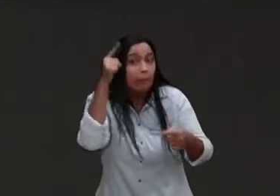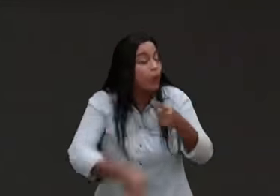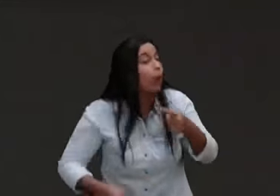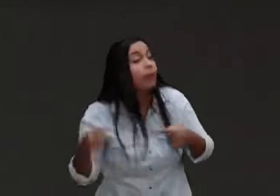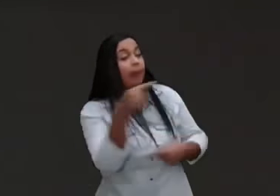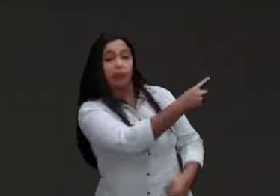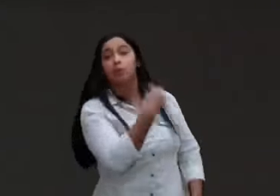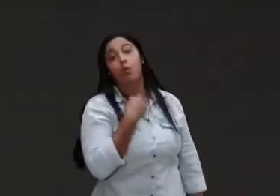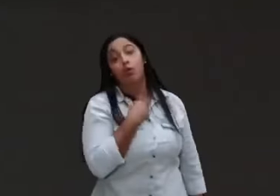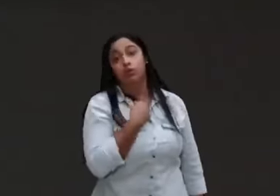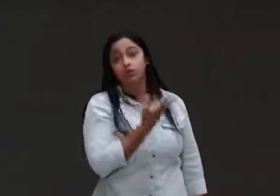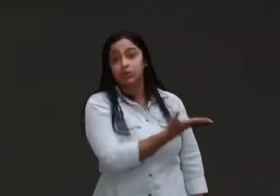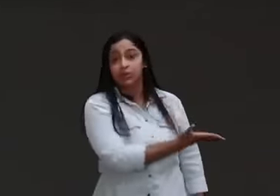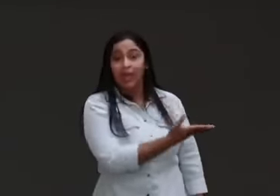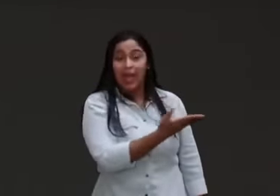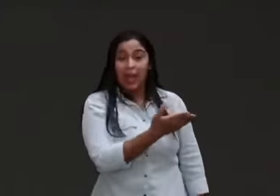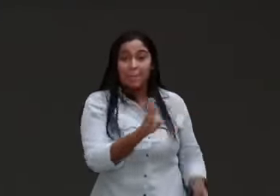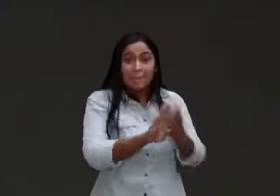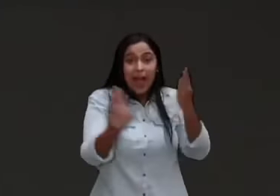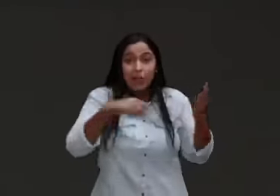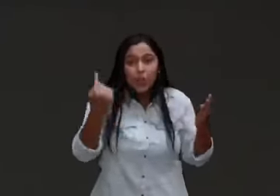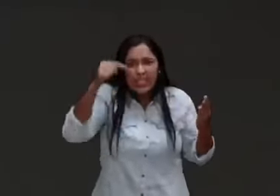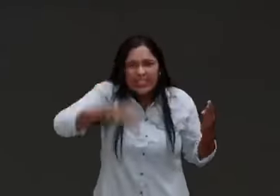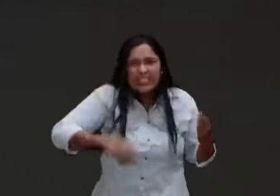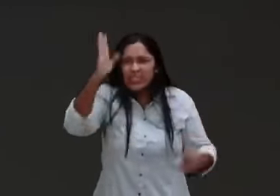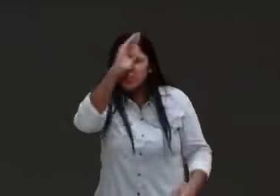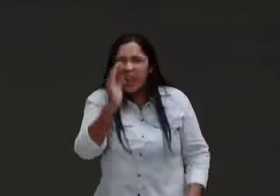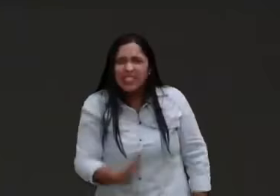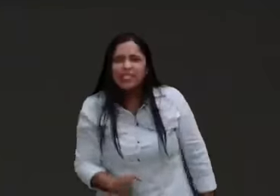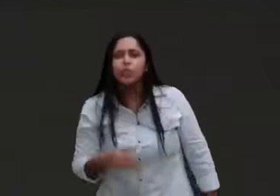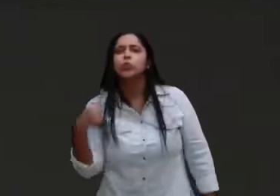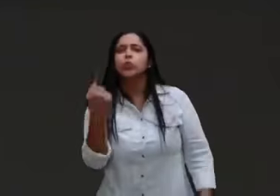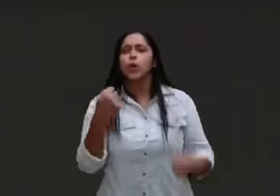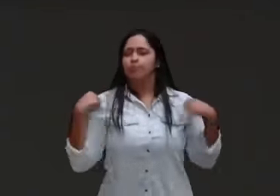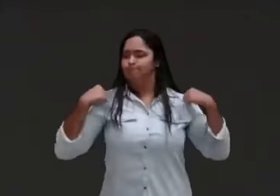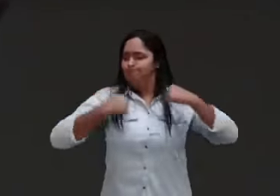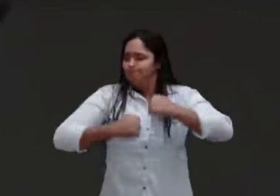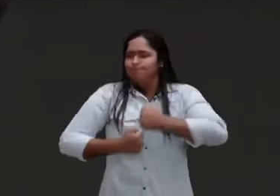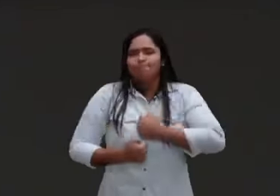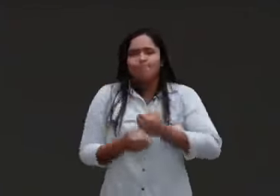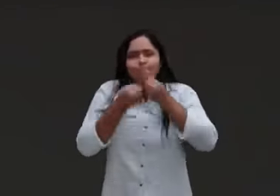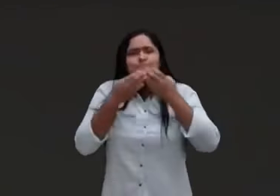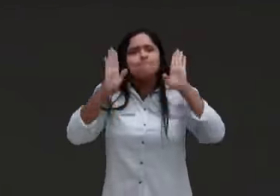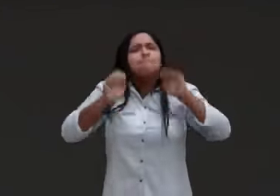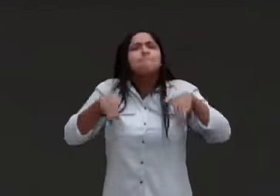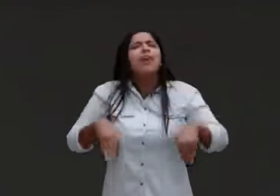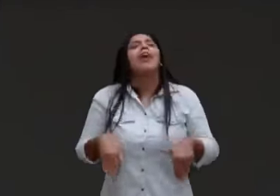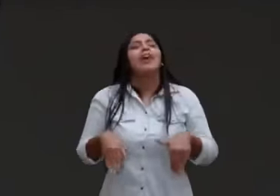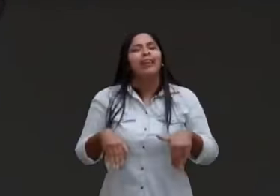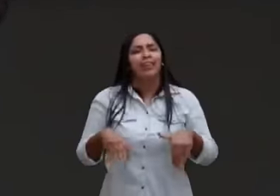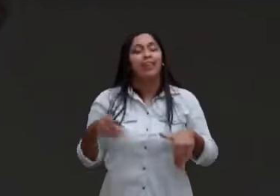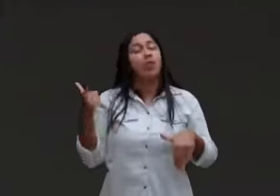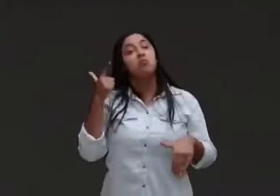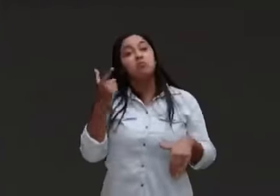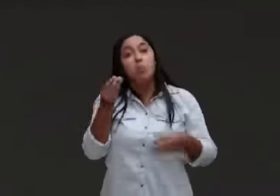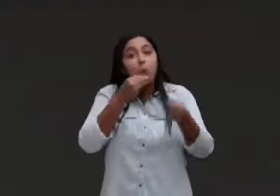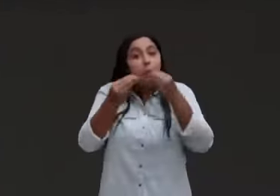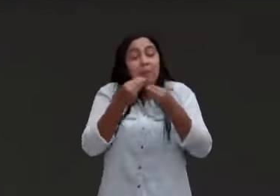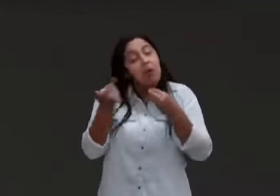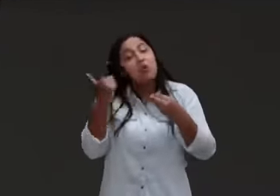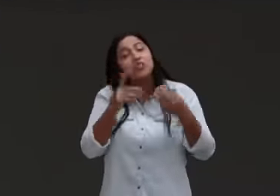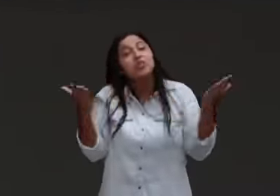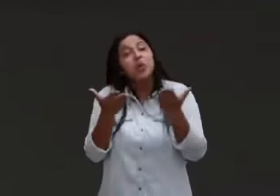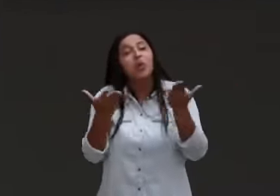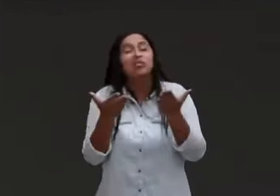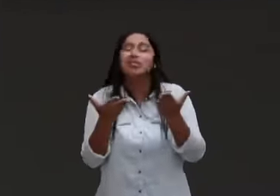tivemos esse privilégio, nós estamos aqui vestidos, acho que você comeu alguma coisa hoje, você conseguiu chegar aqui, ah pastor, mas eu queria ter a vida, que o fulano